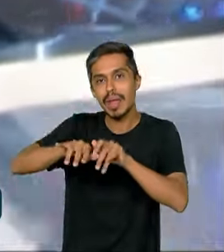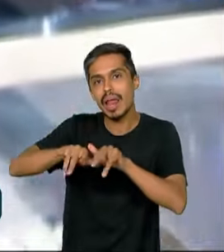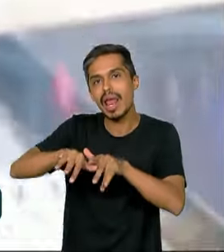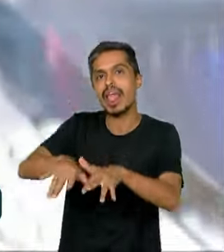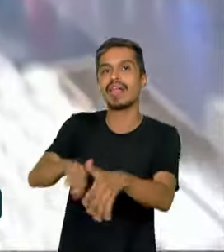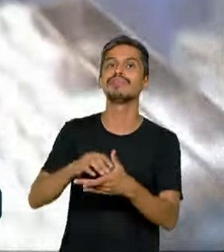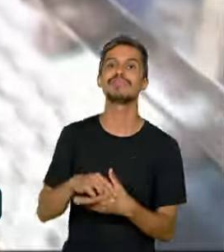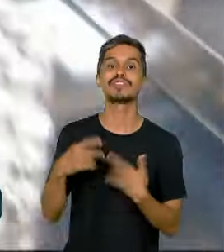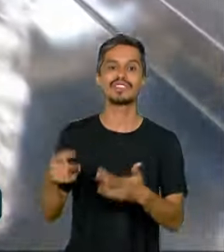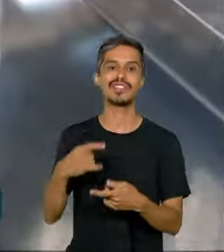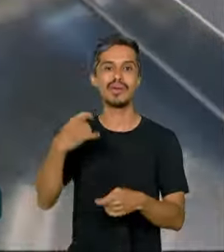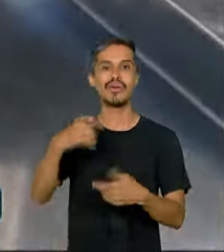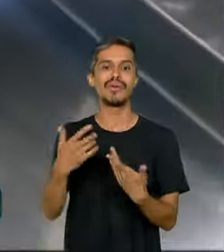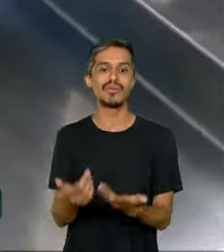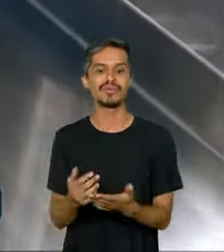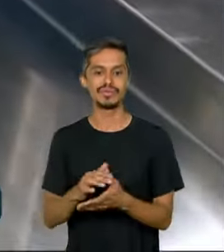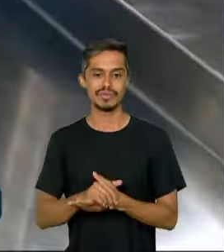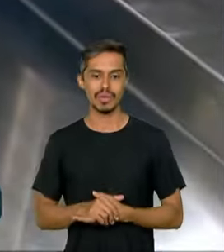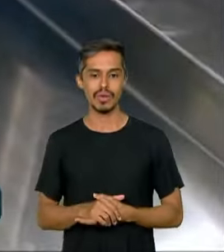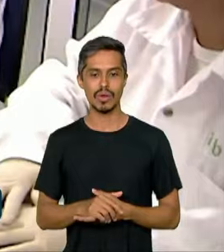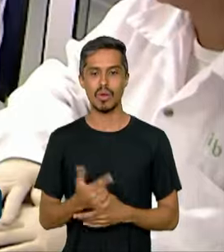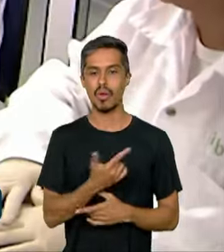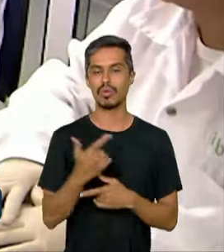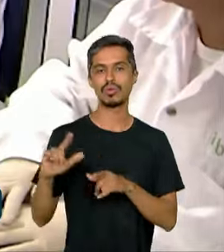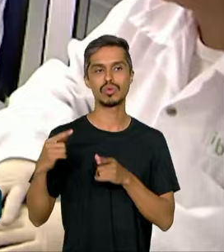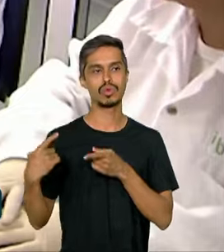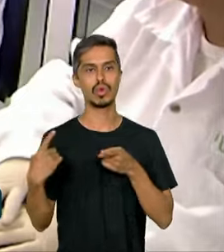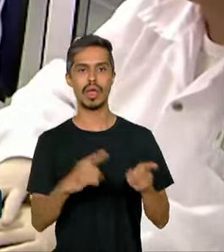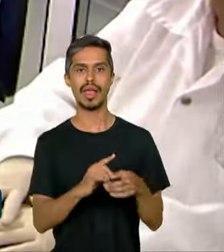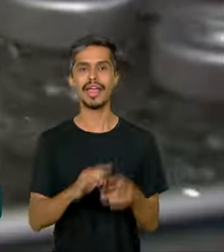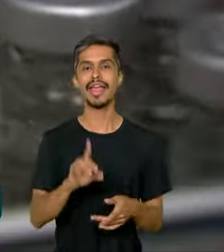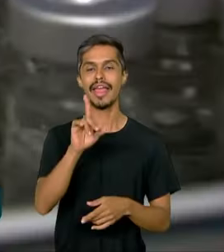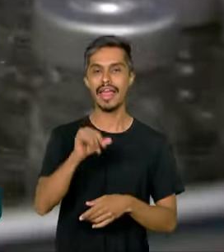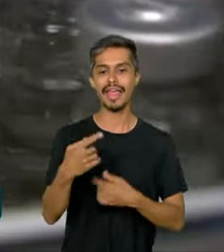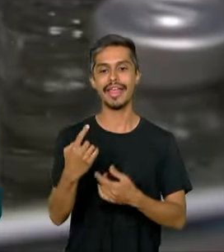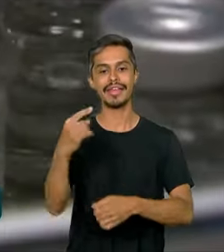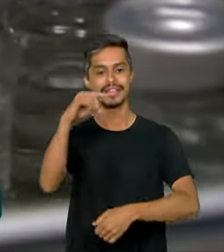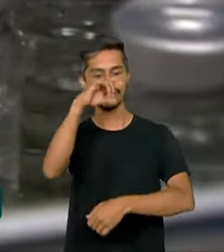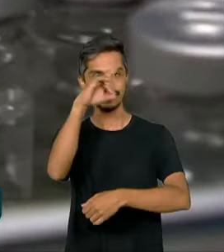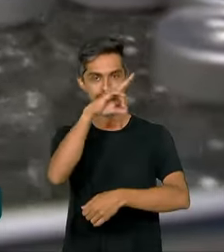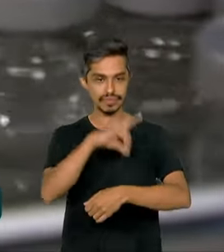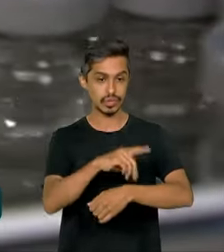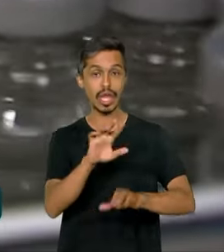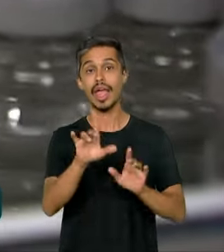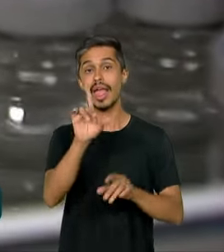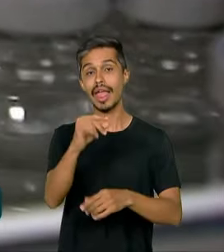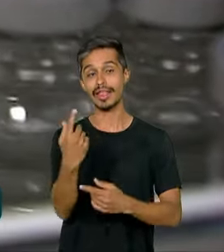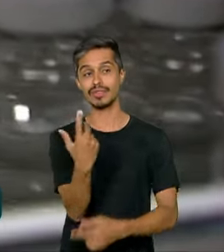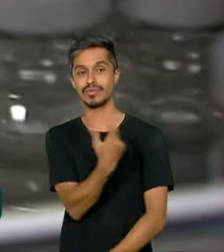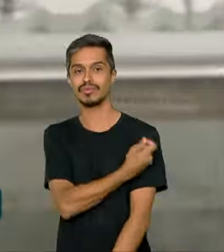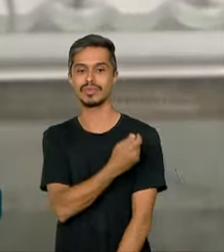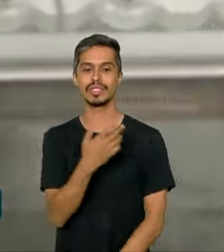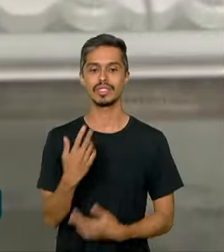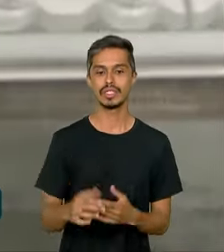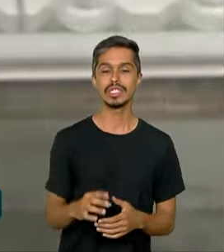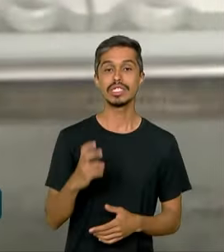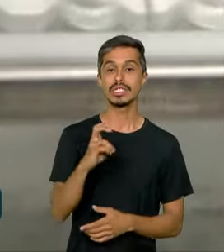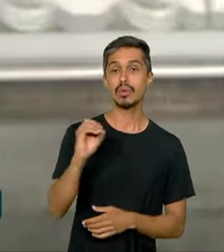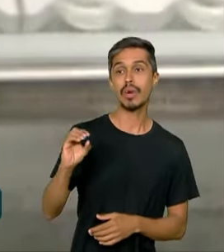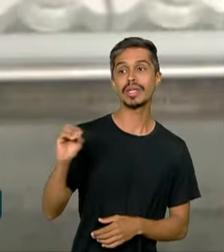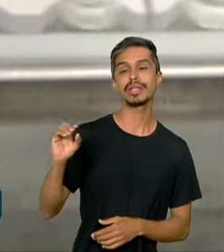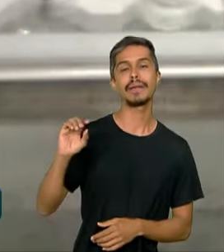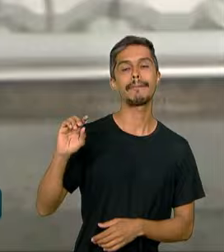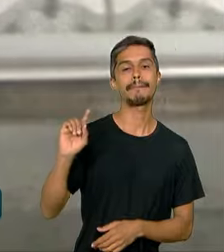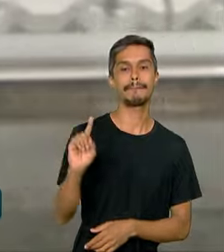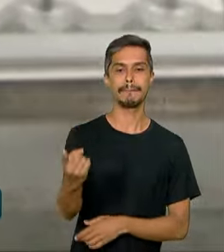Outra ação de combate à dengue é a vacinação. As primeiras 750 mil doses do imunizante que